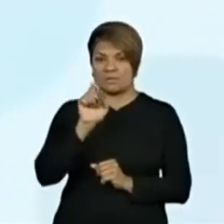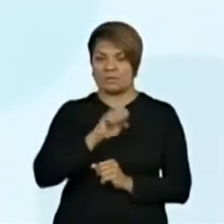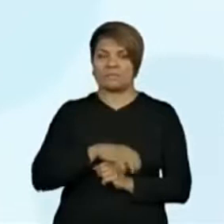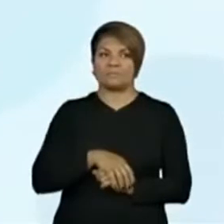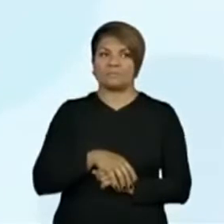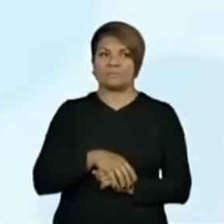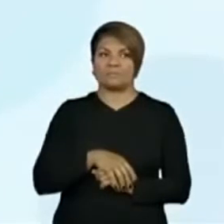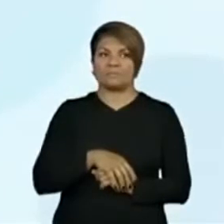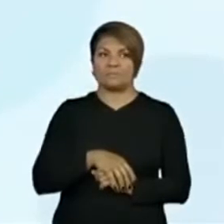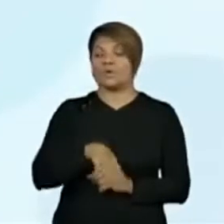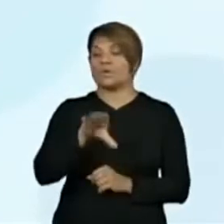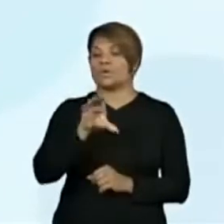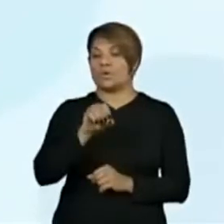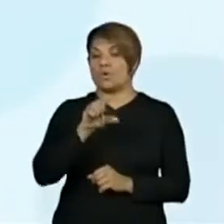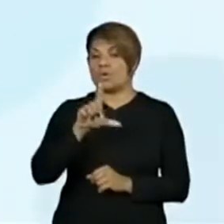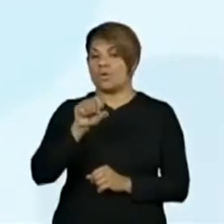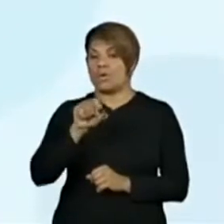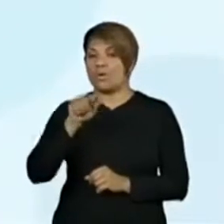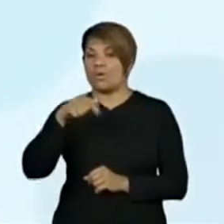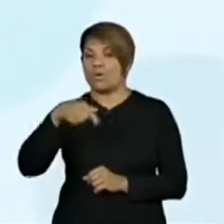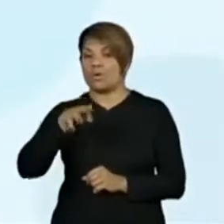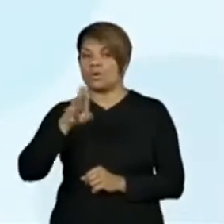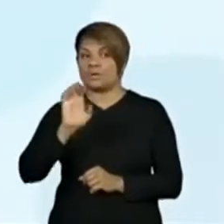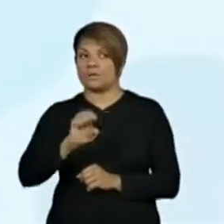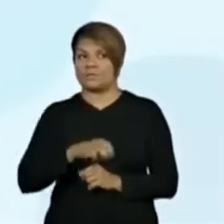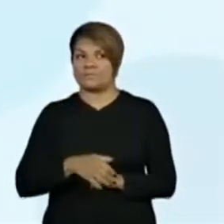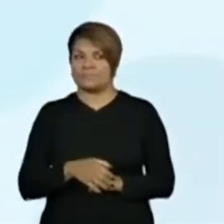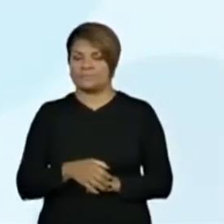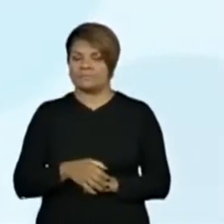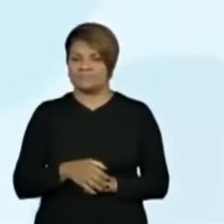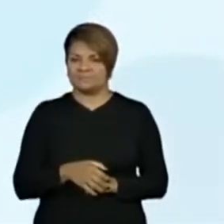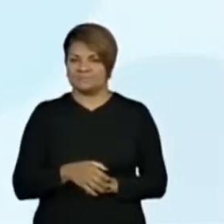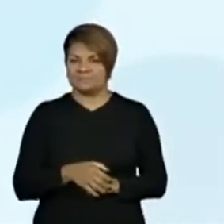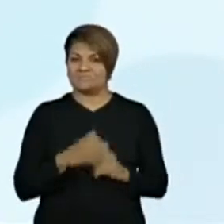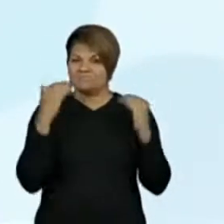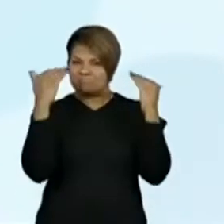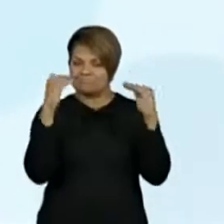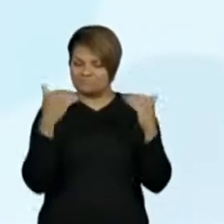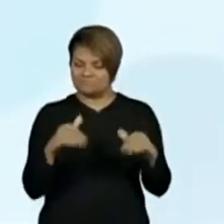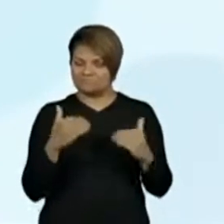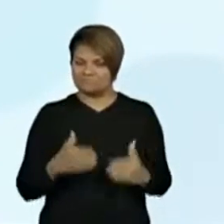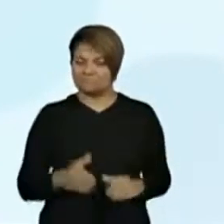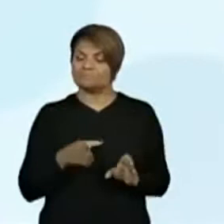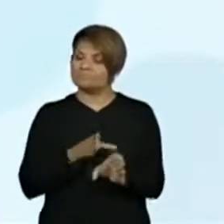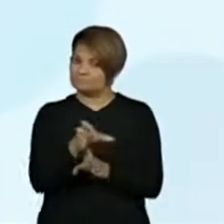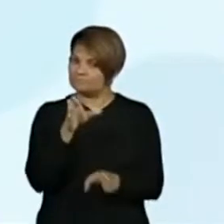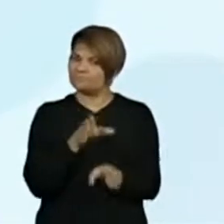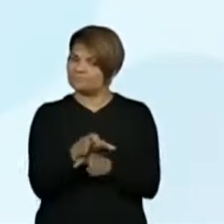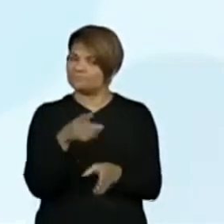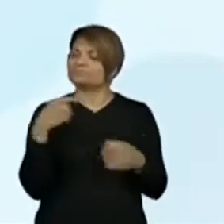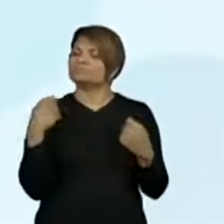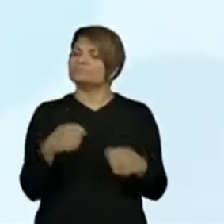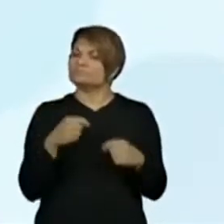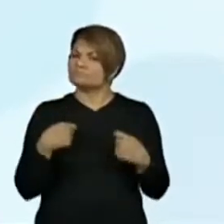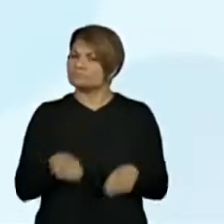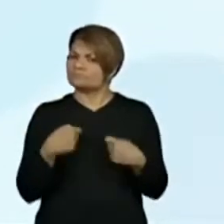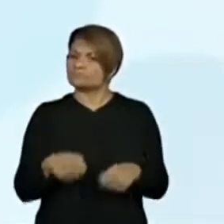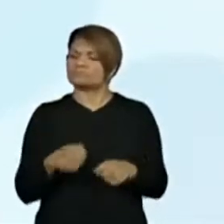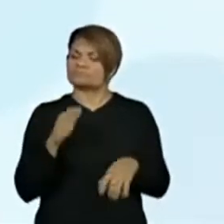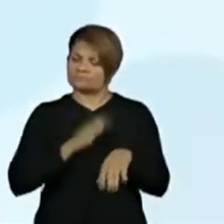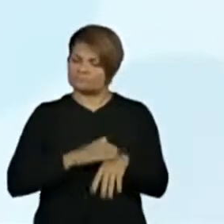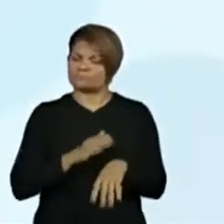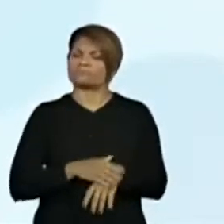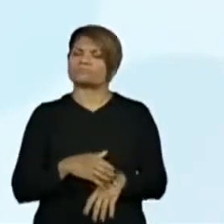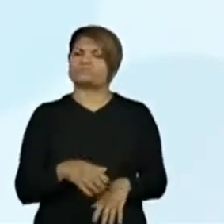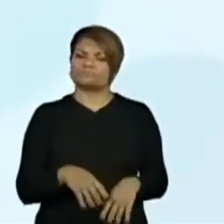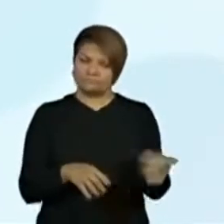leve. Professora Vivi, o que que tá acontecendo? tá orientando direitinho o que a gente tem que fazer, né? Lave, eu